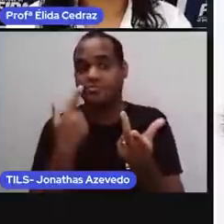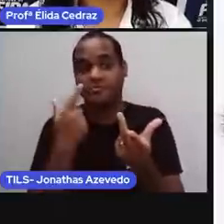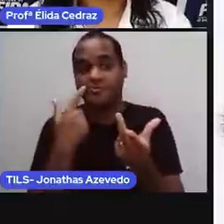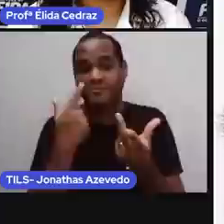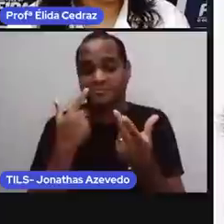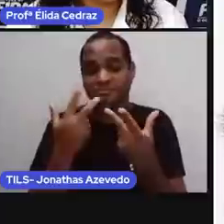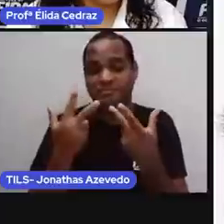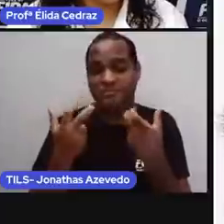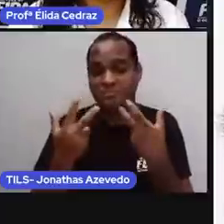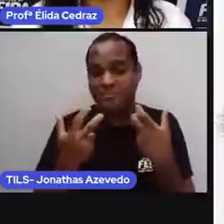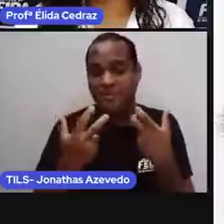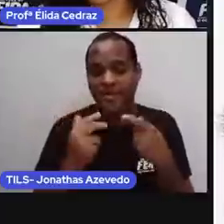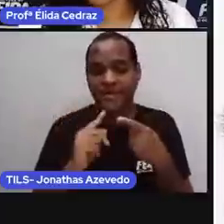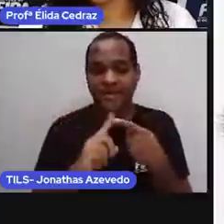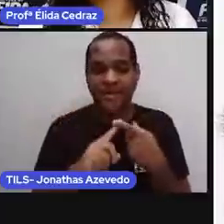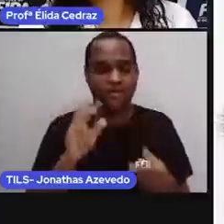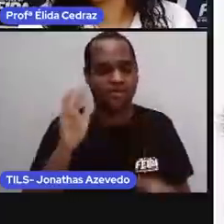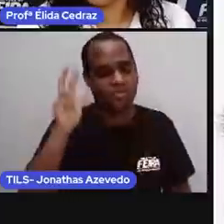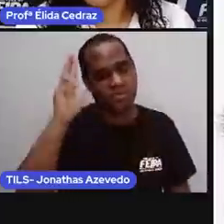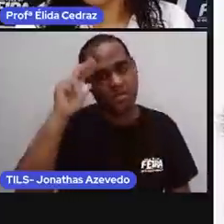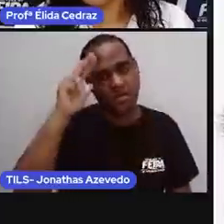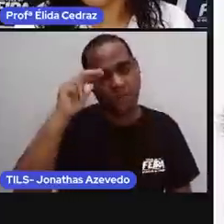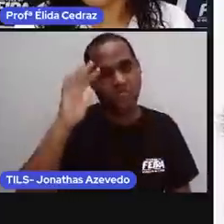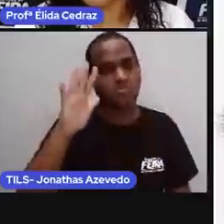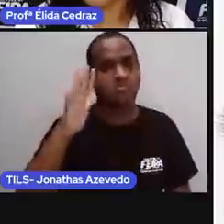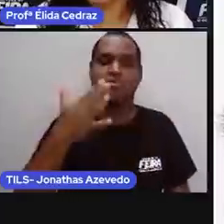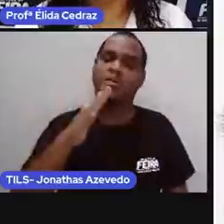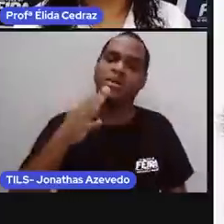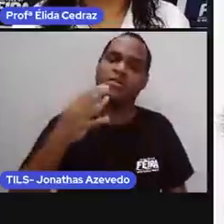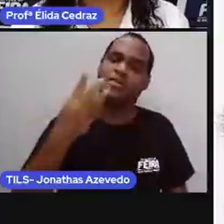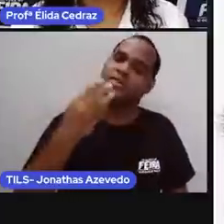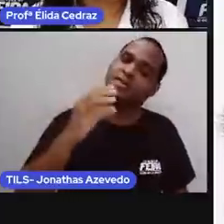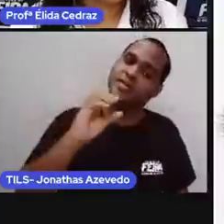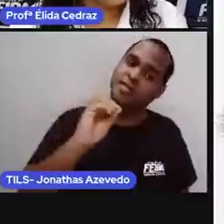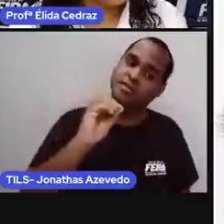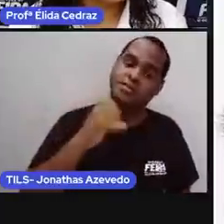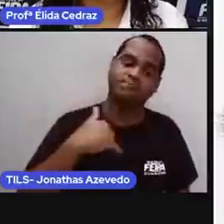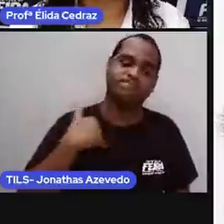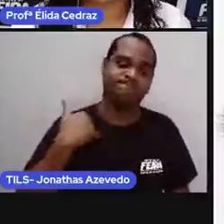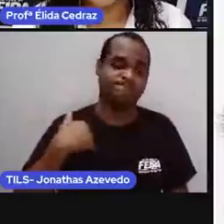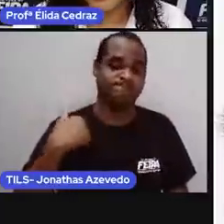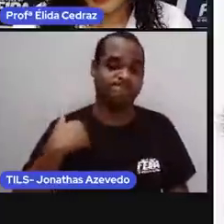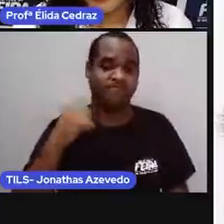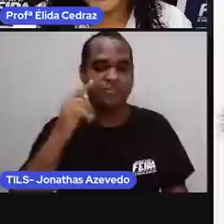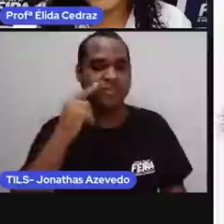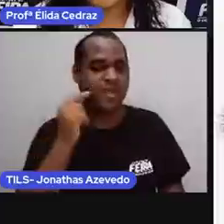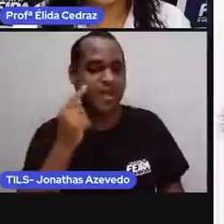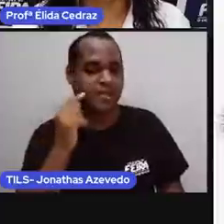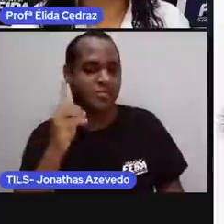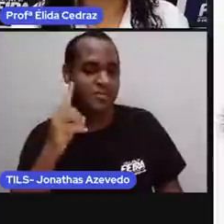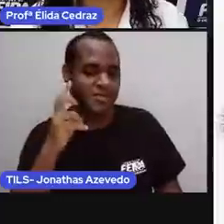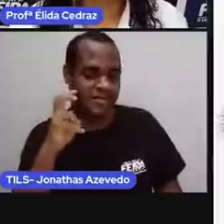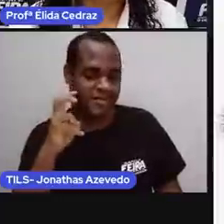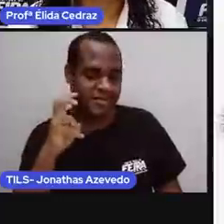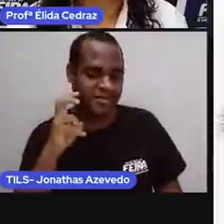O cavalo vive, em média, 30 anos. O gato, 15.